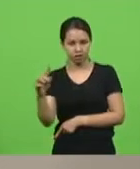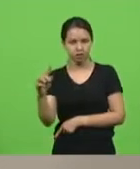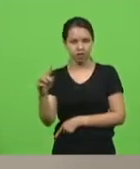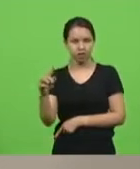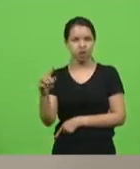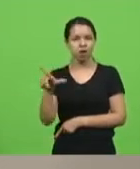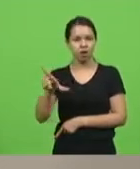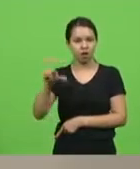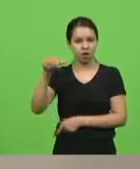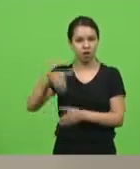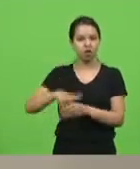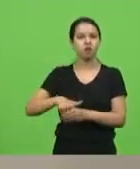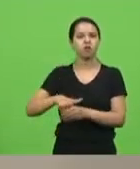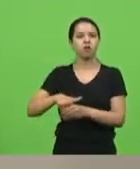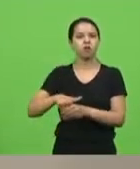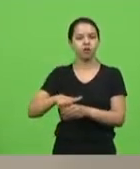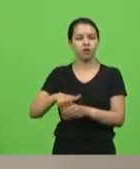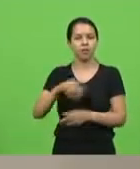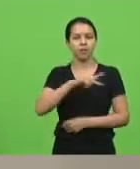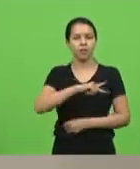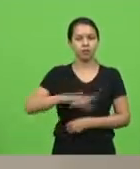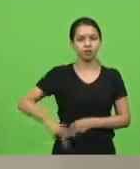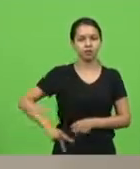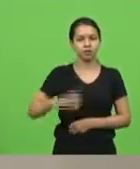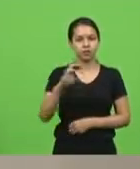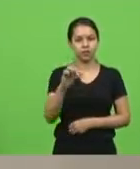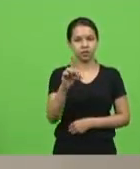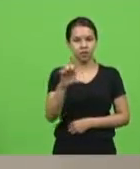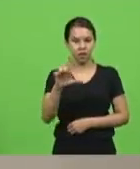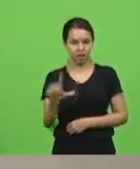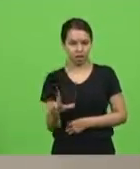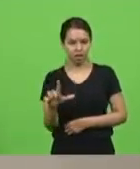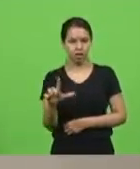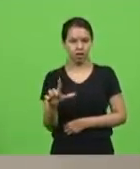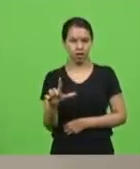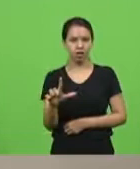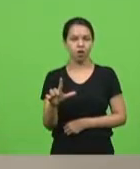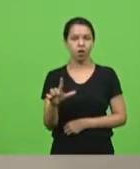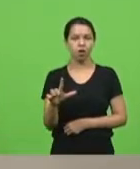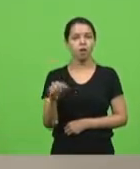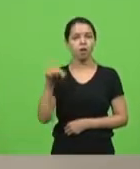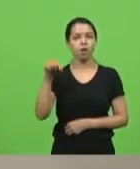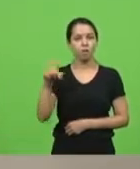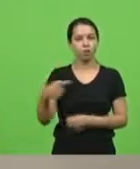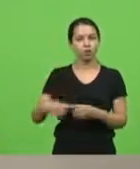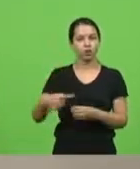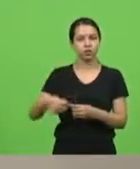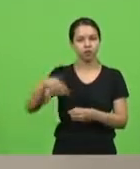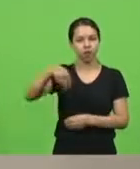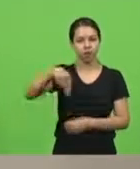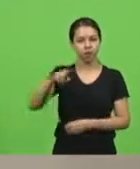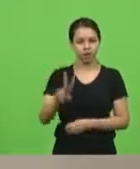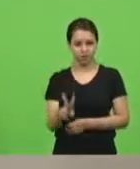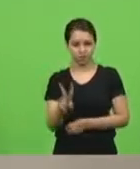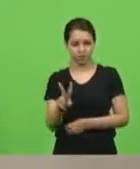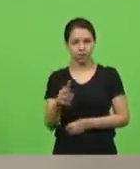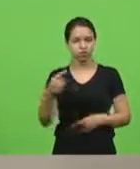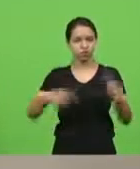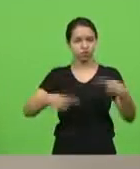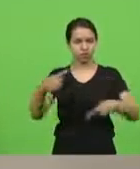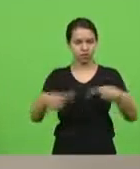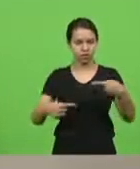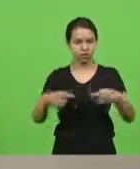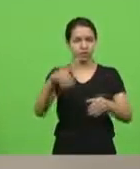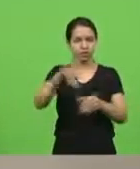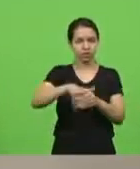-presidente e presidente, respectivamente, da CDL do município de Nova Veneza, em discussão, não havendo quem queira discutir, em votação, deputados que aprovam